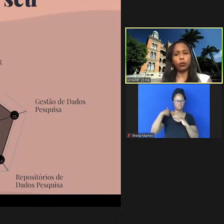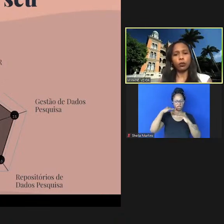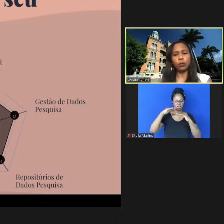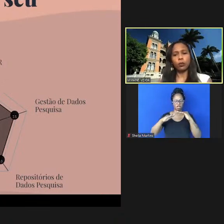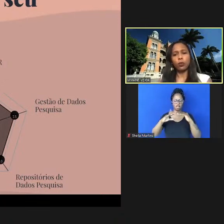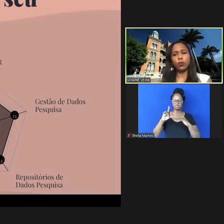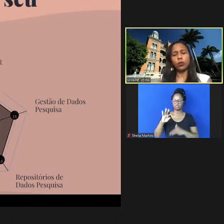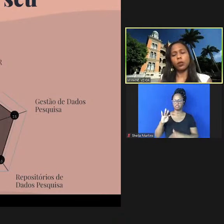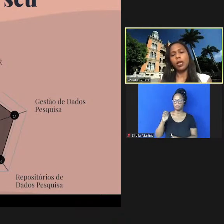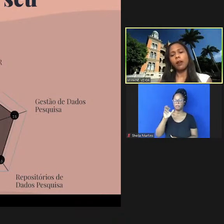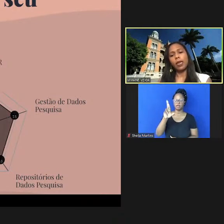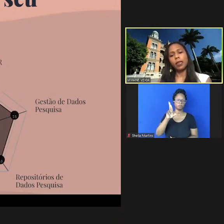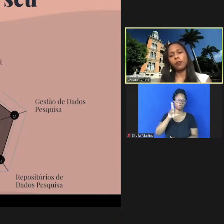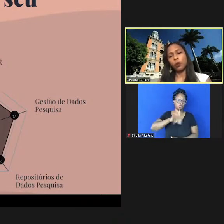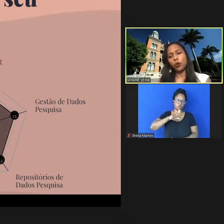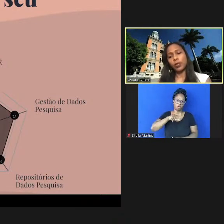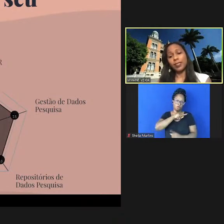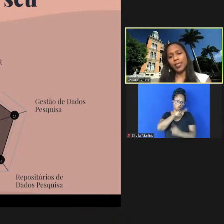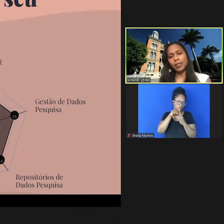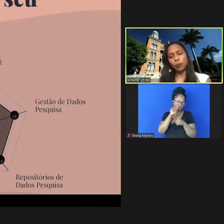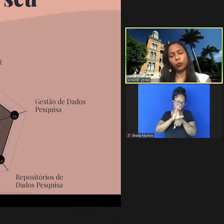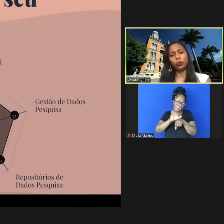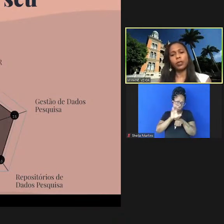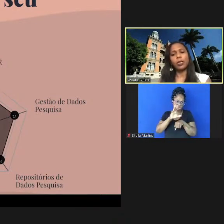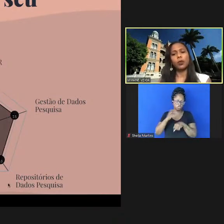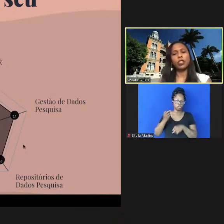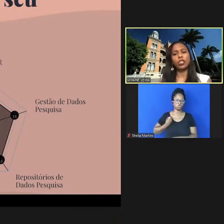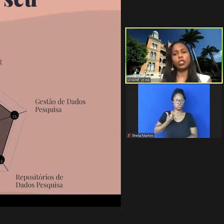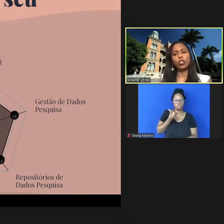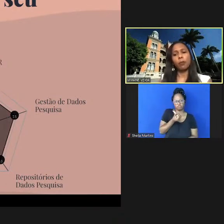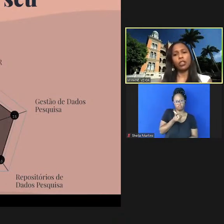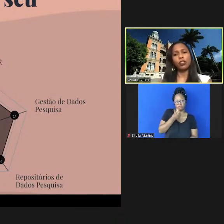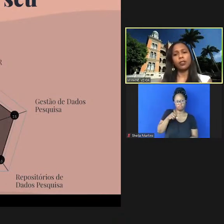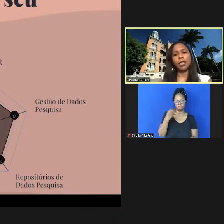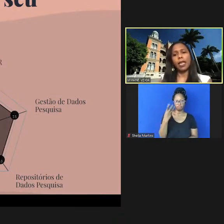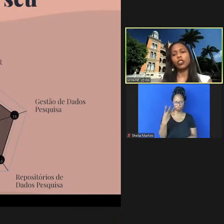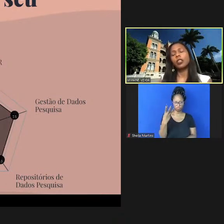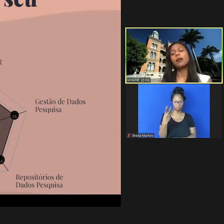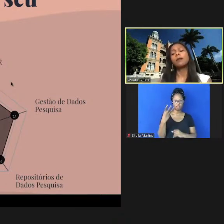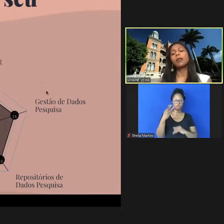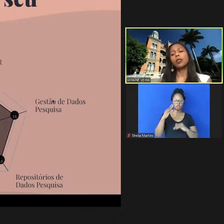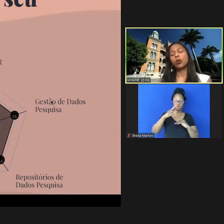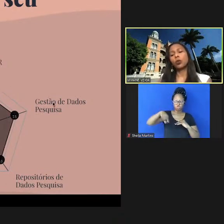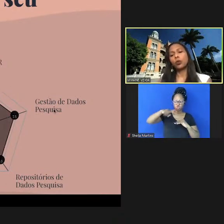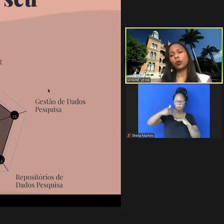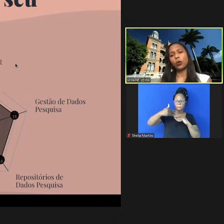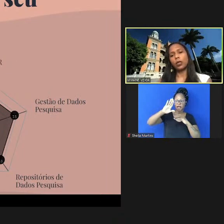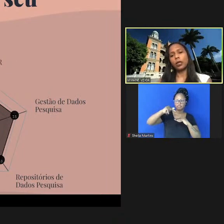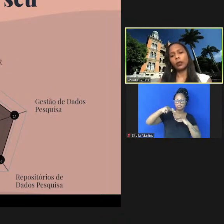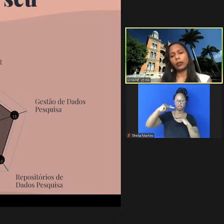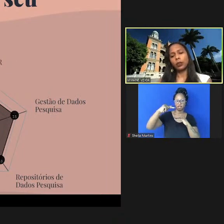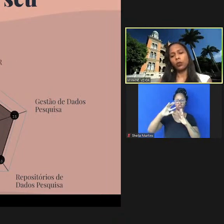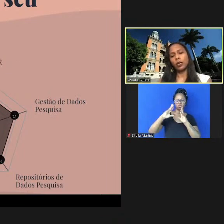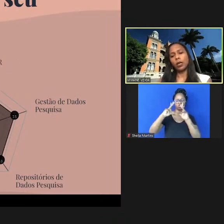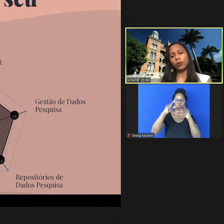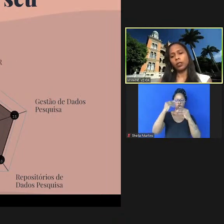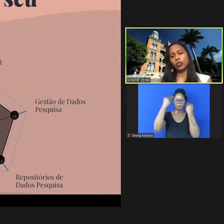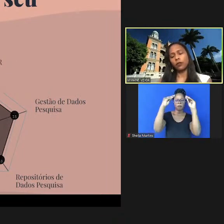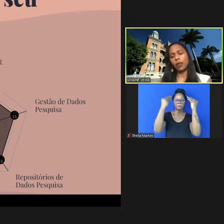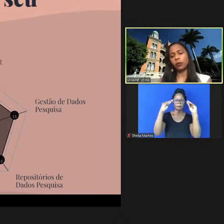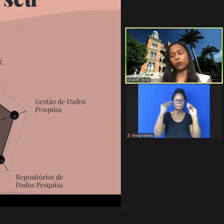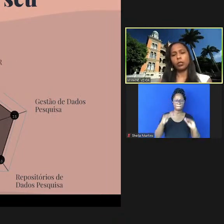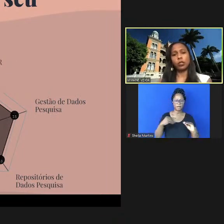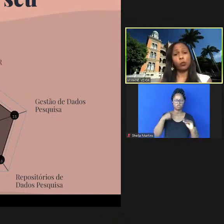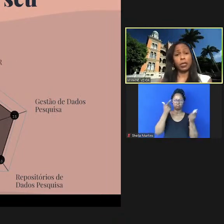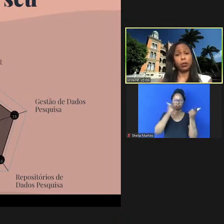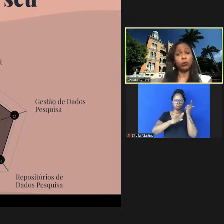o foco do nosso curso que ficou em 6.3 e o restante mais de 7 e todos colocando ali o ganho que